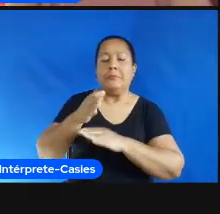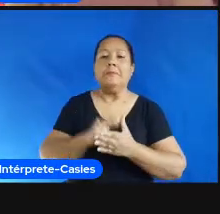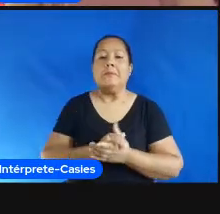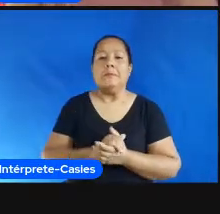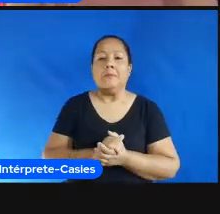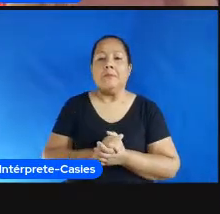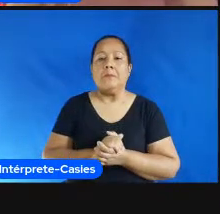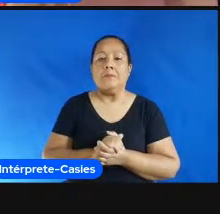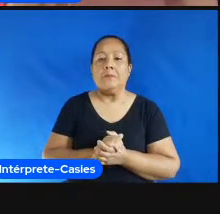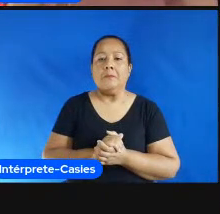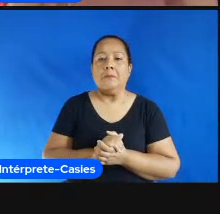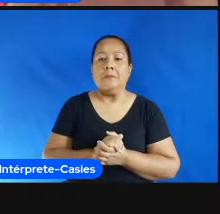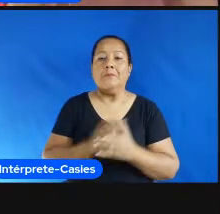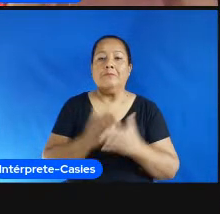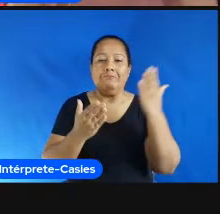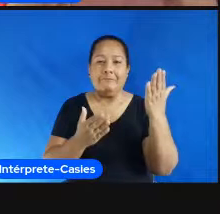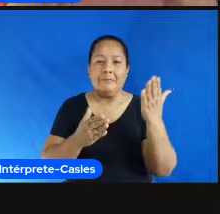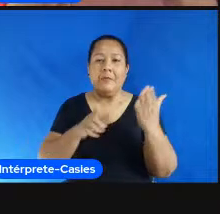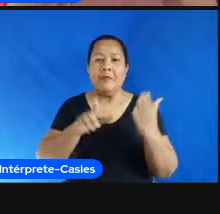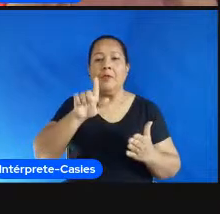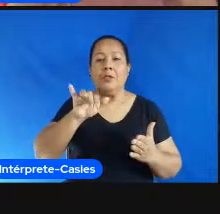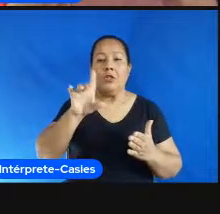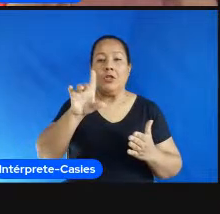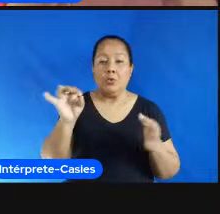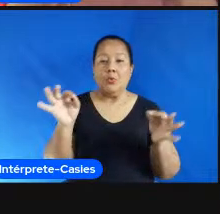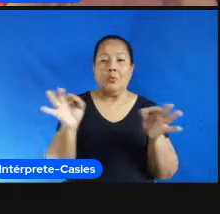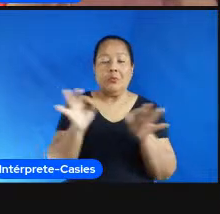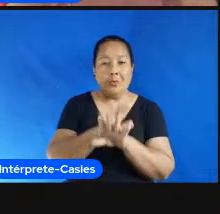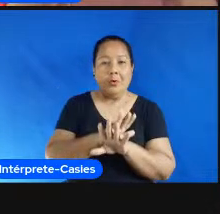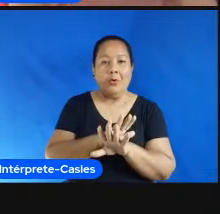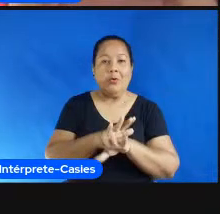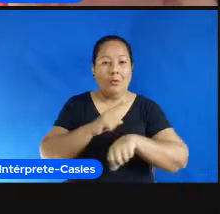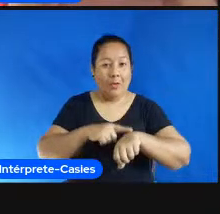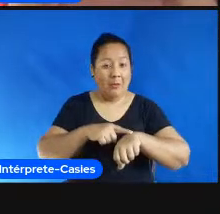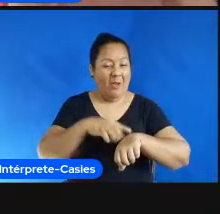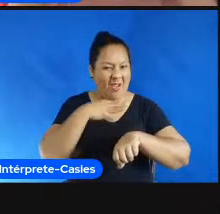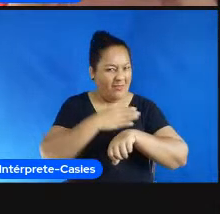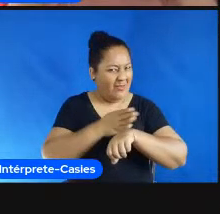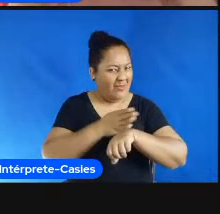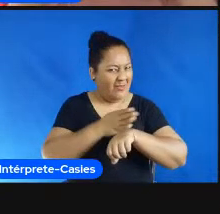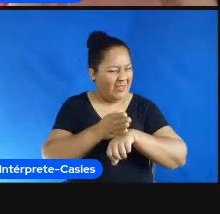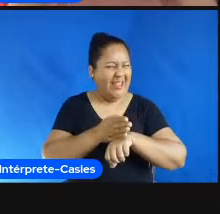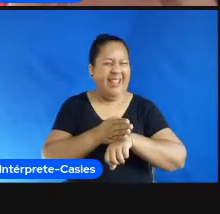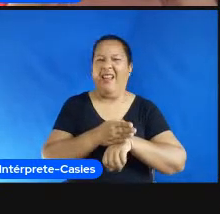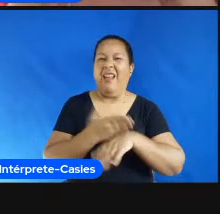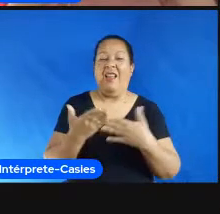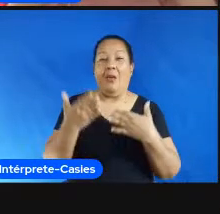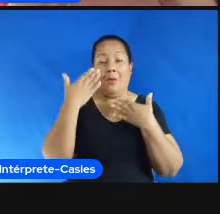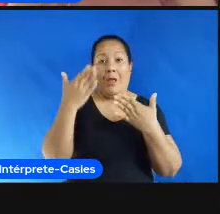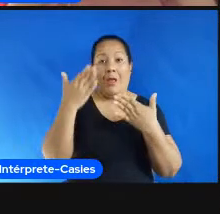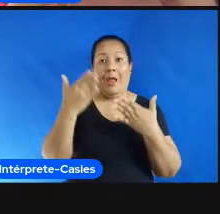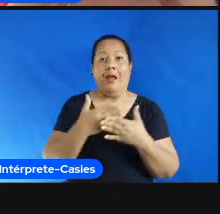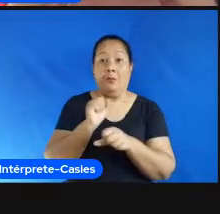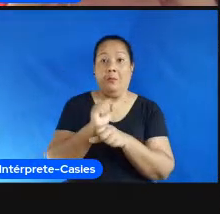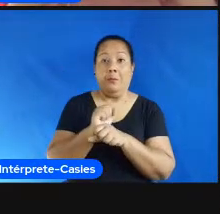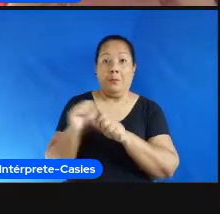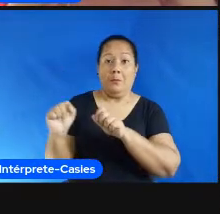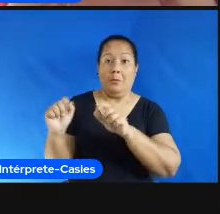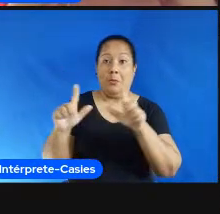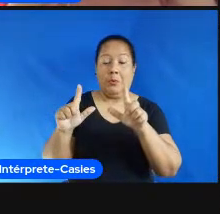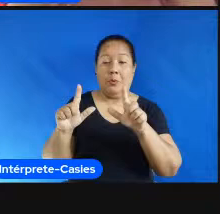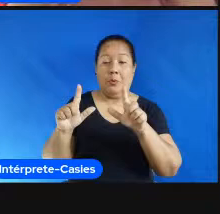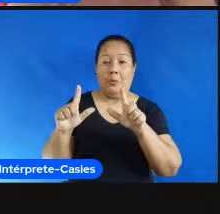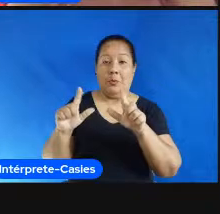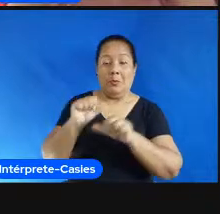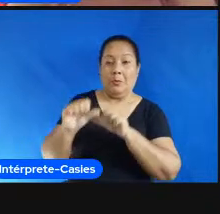Gildo espero não ter acho que eu fui direitinho aqui no tempo vou te agradecer deixa eu parar de compartilhar agradecer bastante